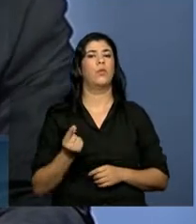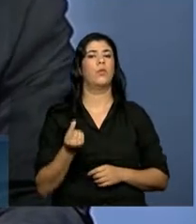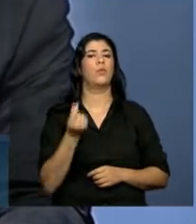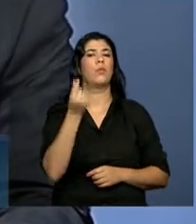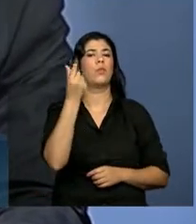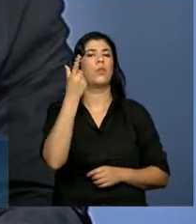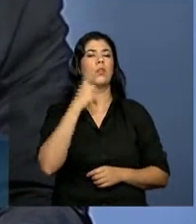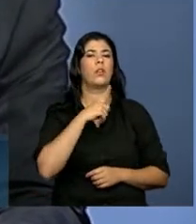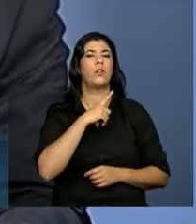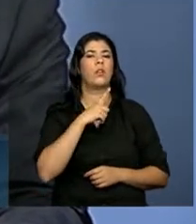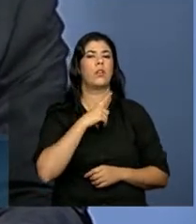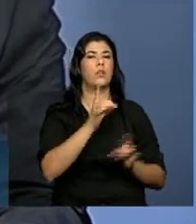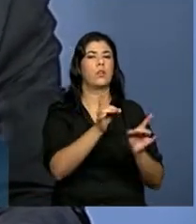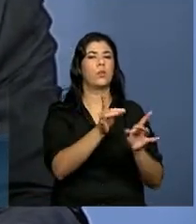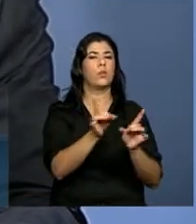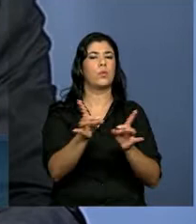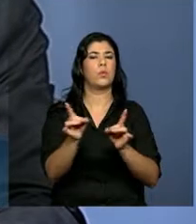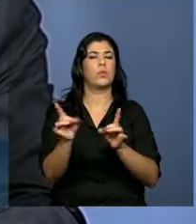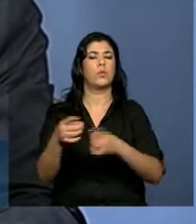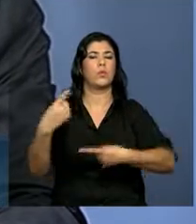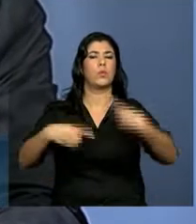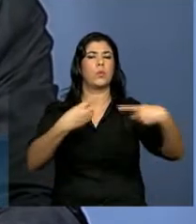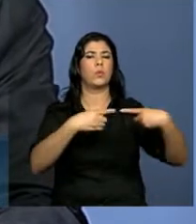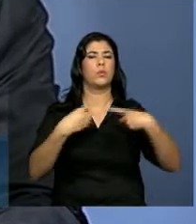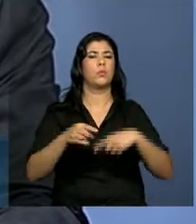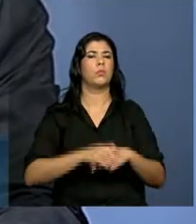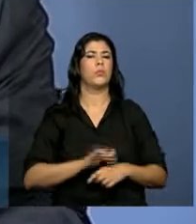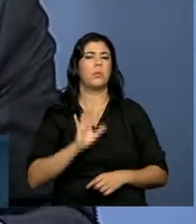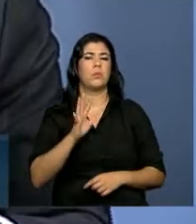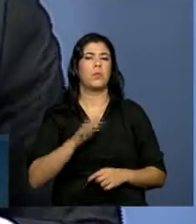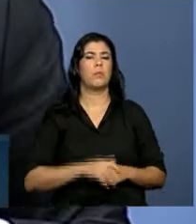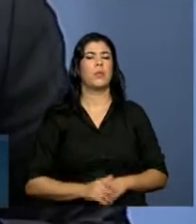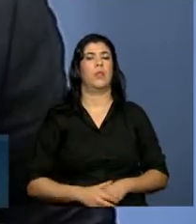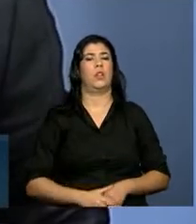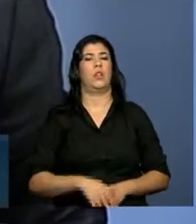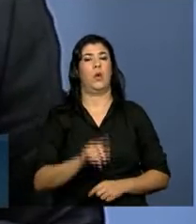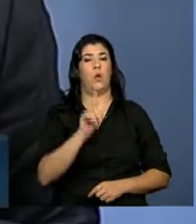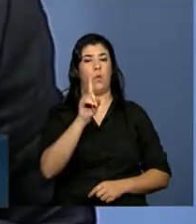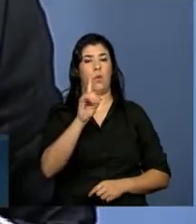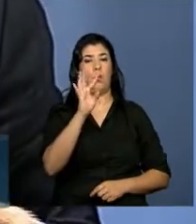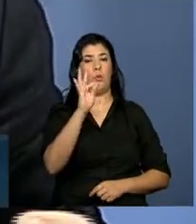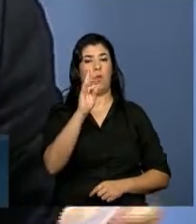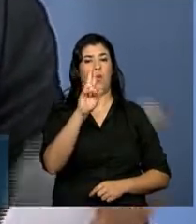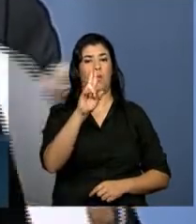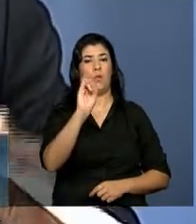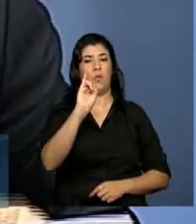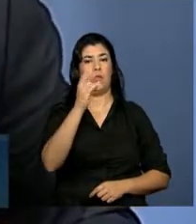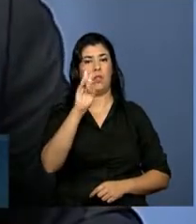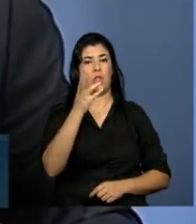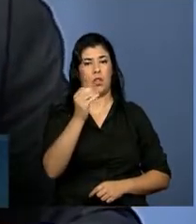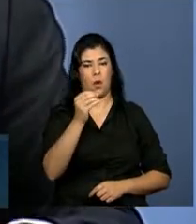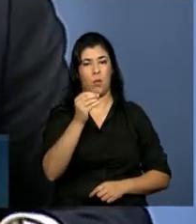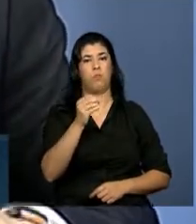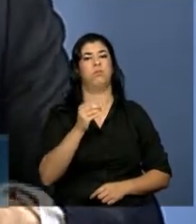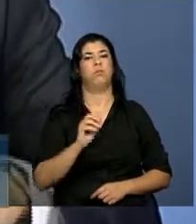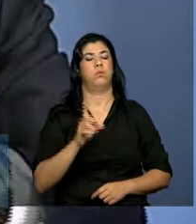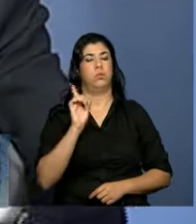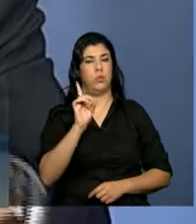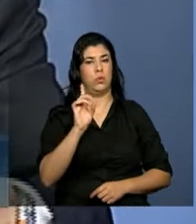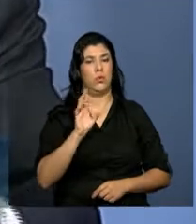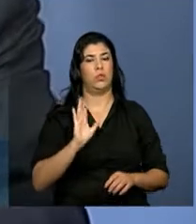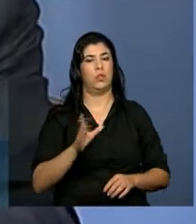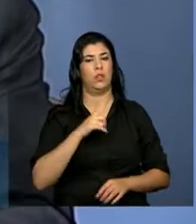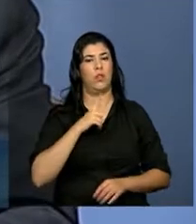coberto por essas disputas em torno de um trilhão de dólares. Então, não são coisas pequenas, são valores expressivos, mas